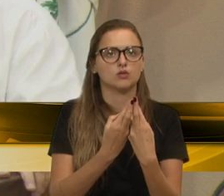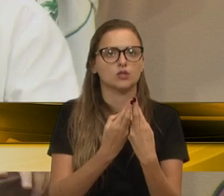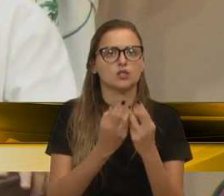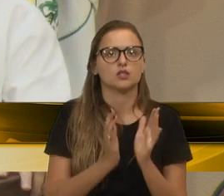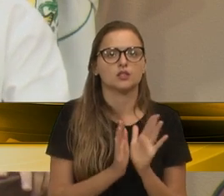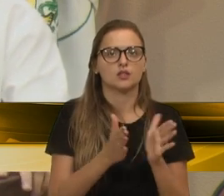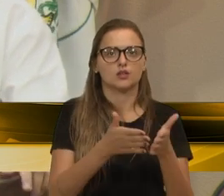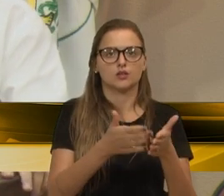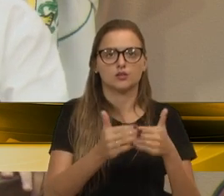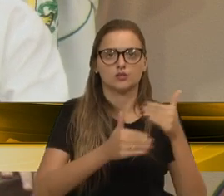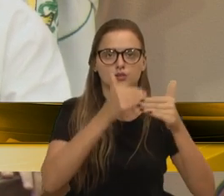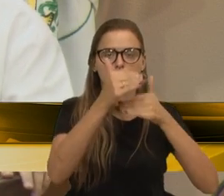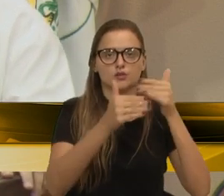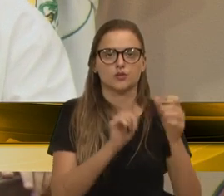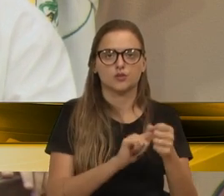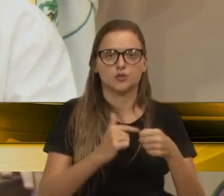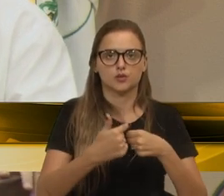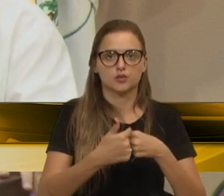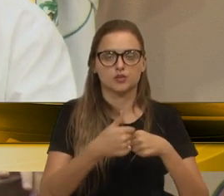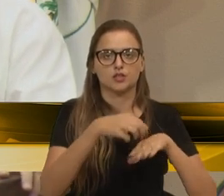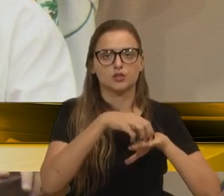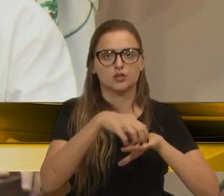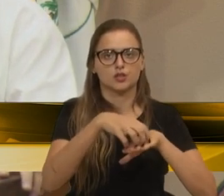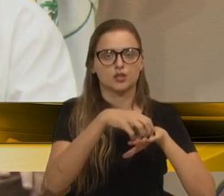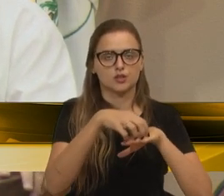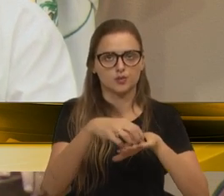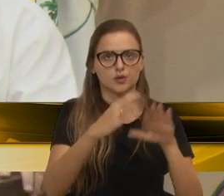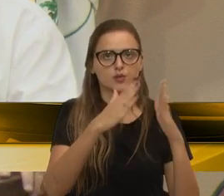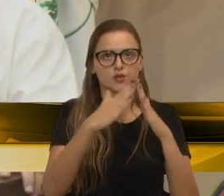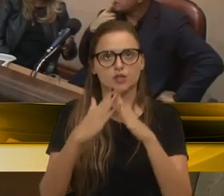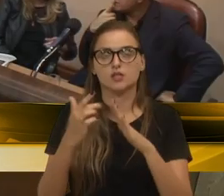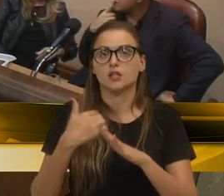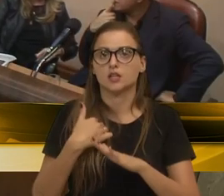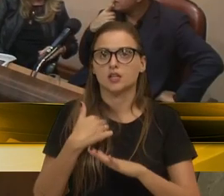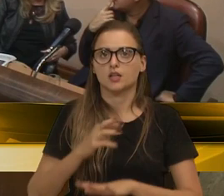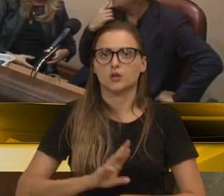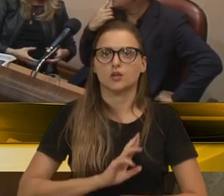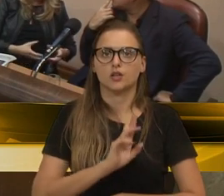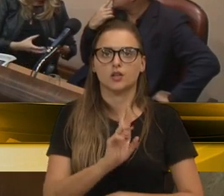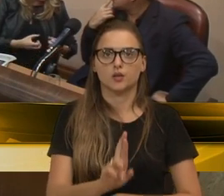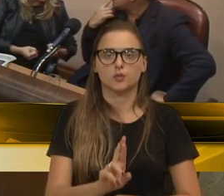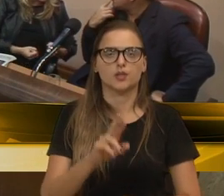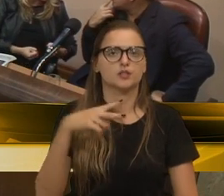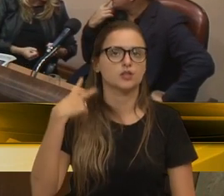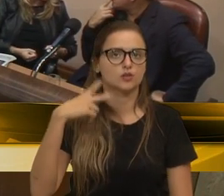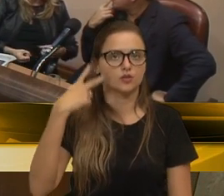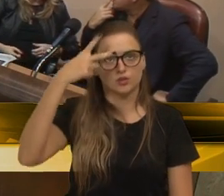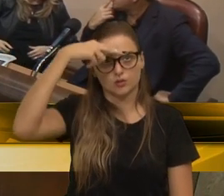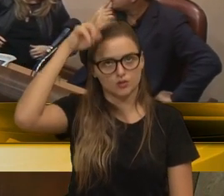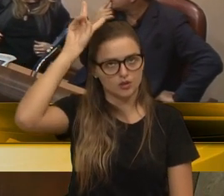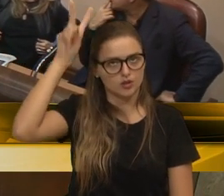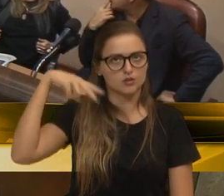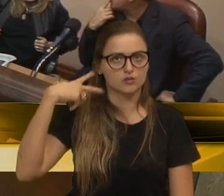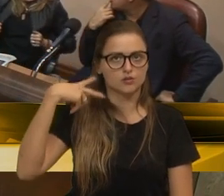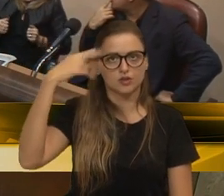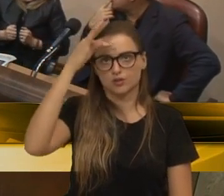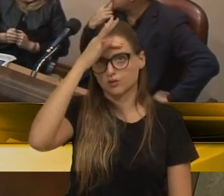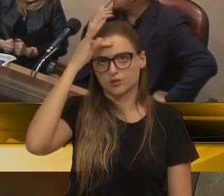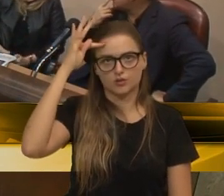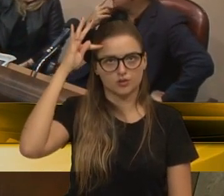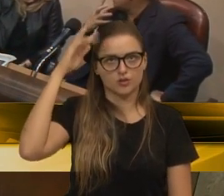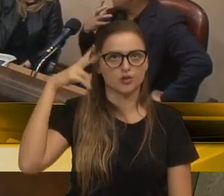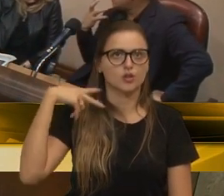Comissão de Desenvolvimento Urbano, Transporte e Habitação. Eu faço em nome dos meus colegas, o vereador Edson, o vereador Gustavo Toigo,